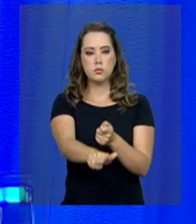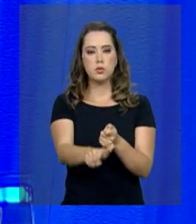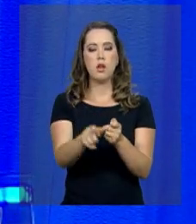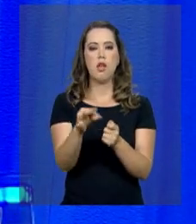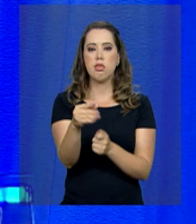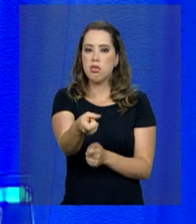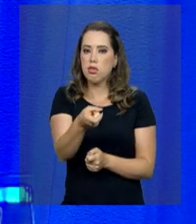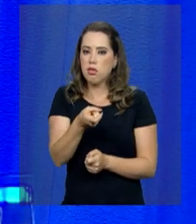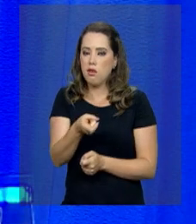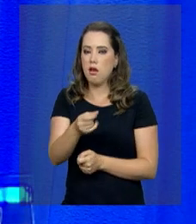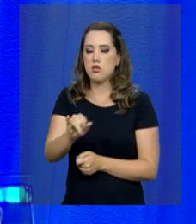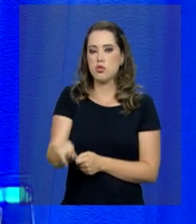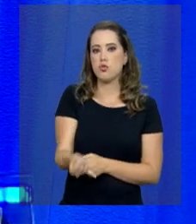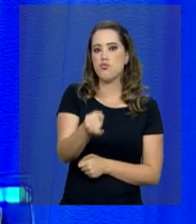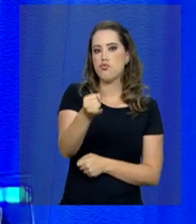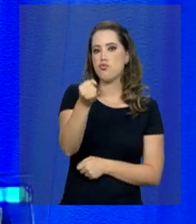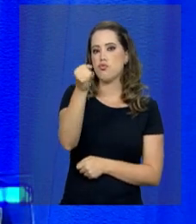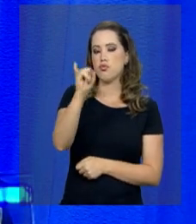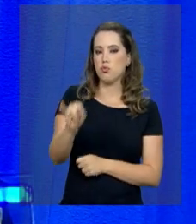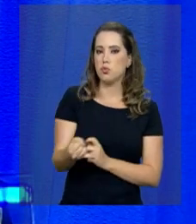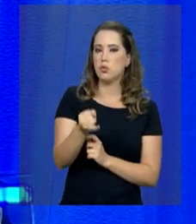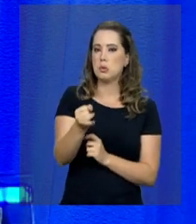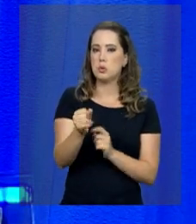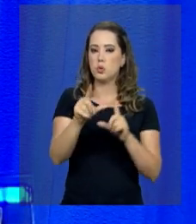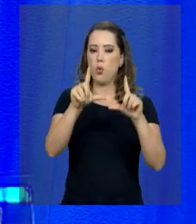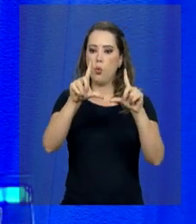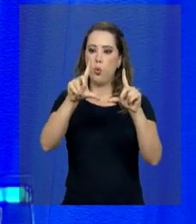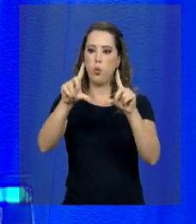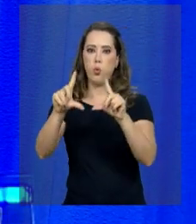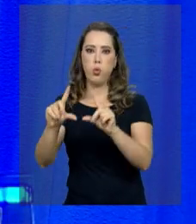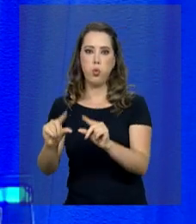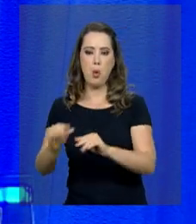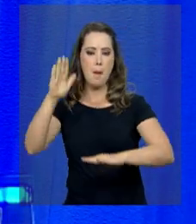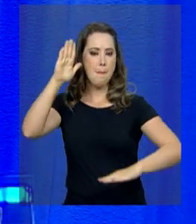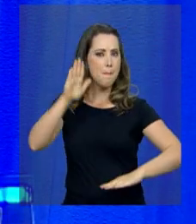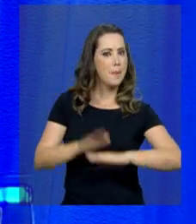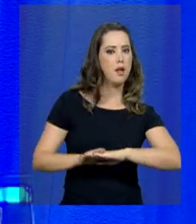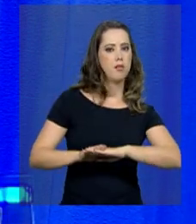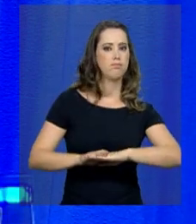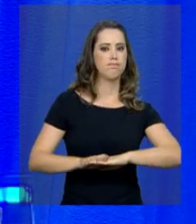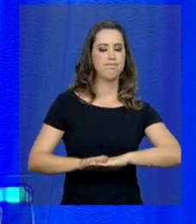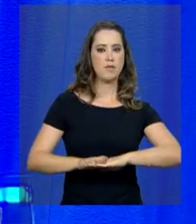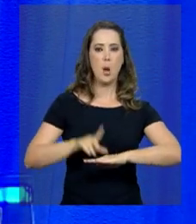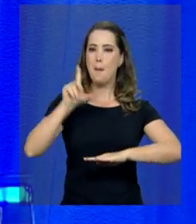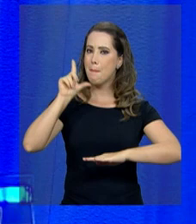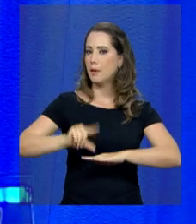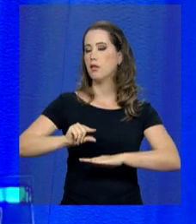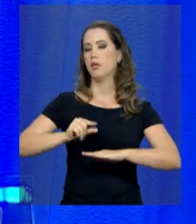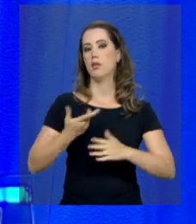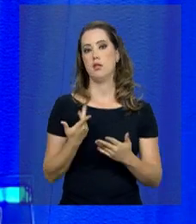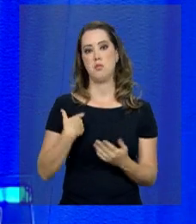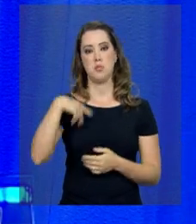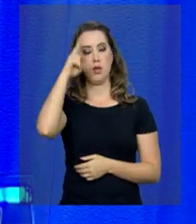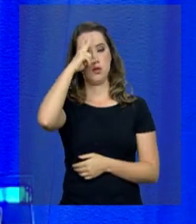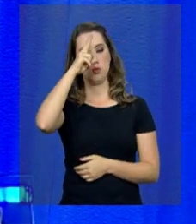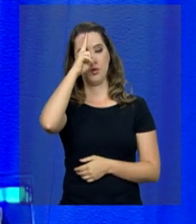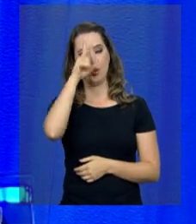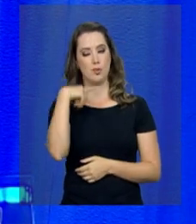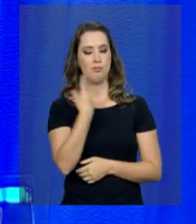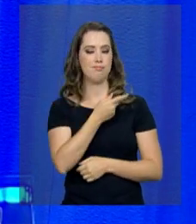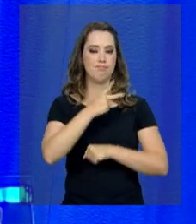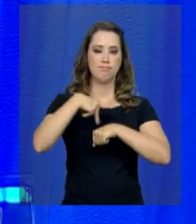taxa básica de juros recuou ao mais baixo patamar da série histórica no nosso país.